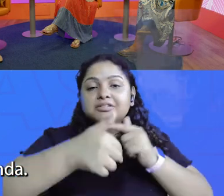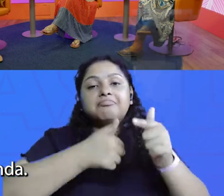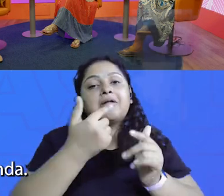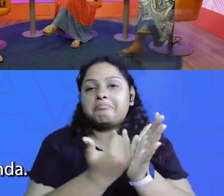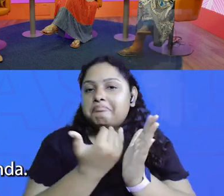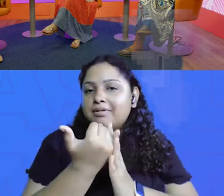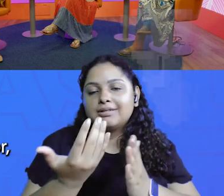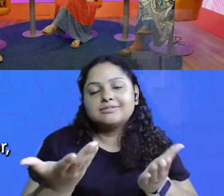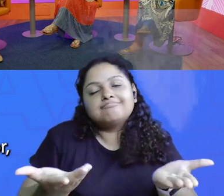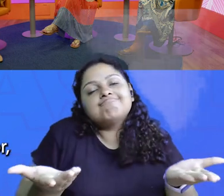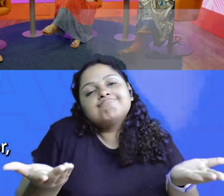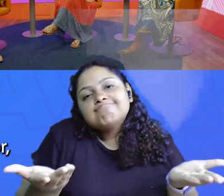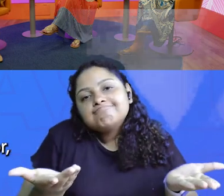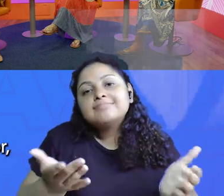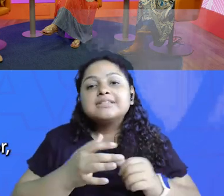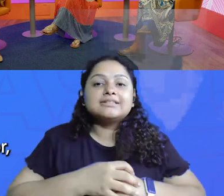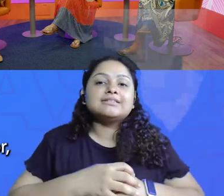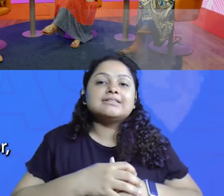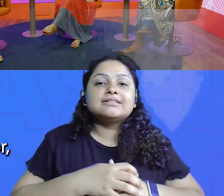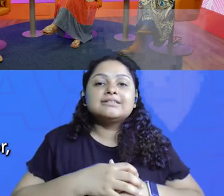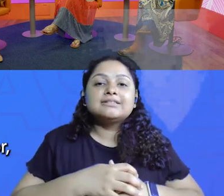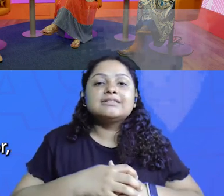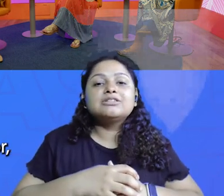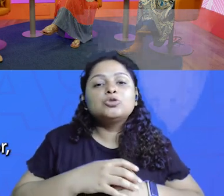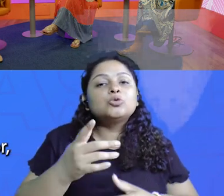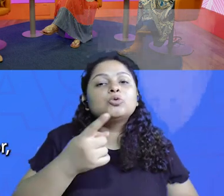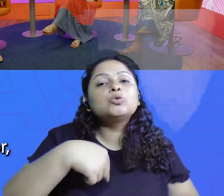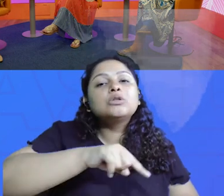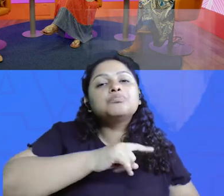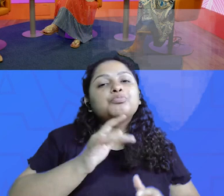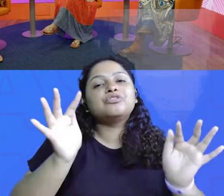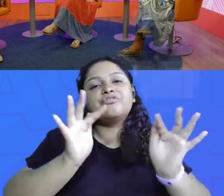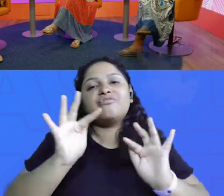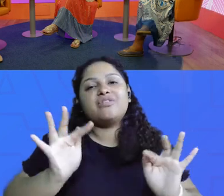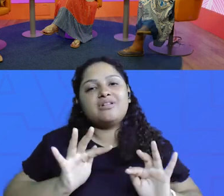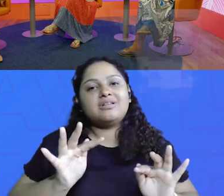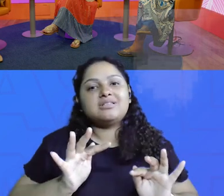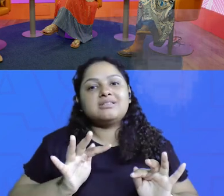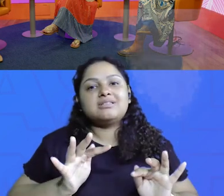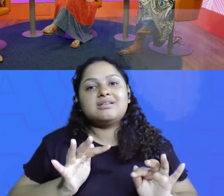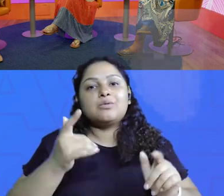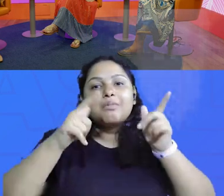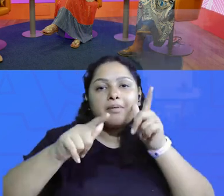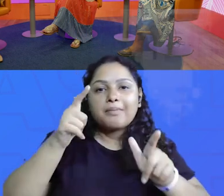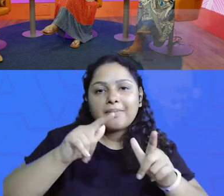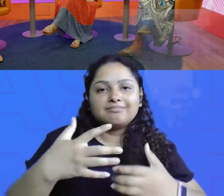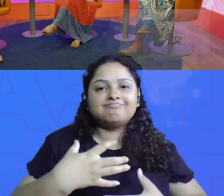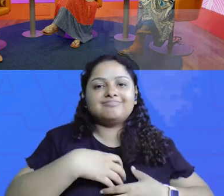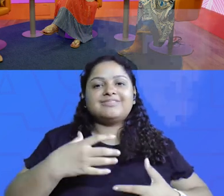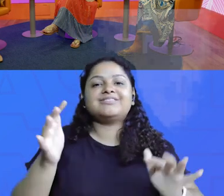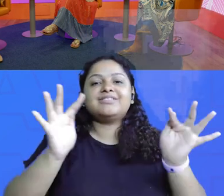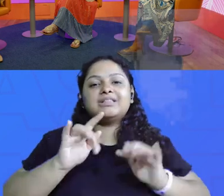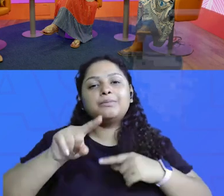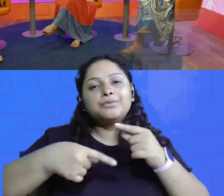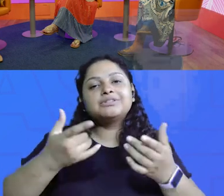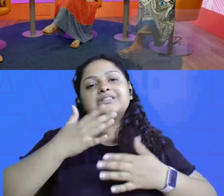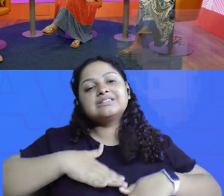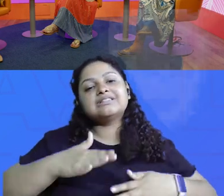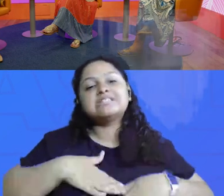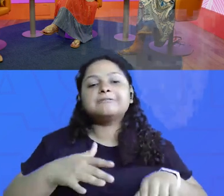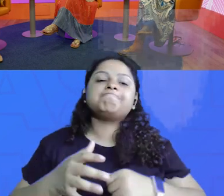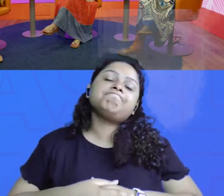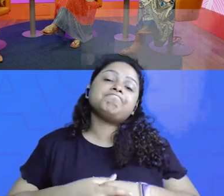jornada ainda, né? Então essa a jornada do empreendedor, mas assim, a gente também é muito feliz em estar realizando e partiu